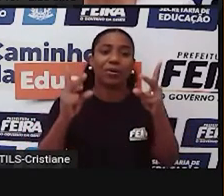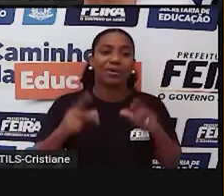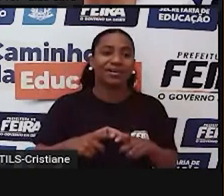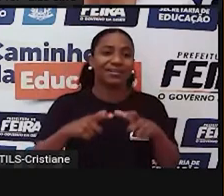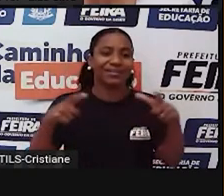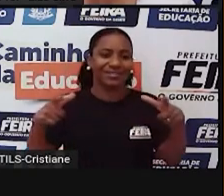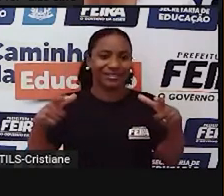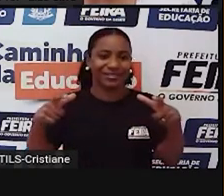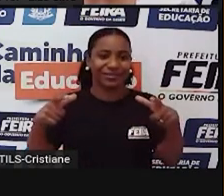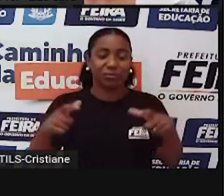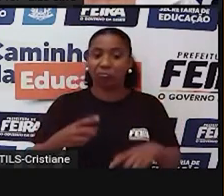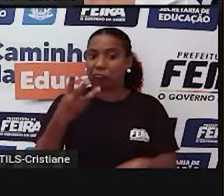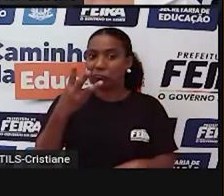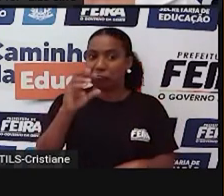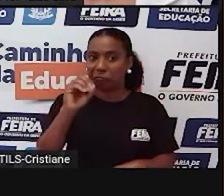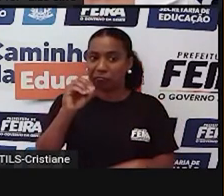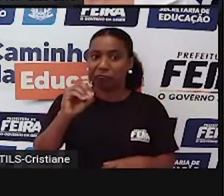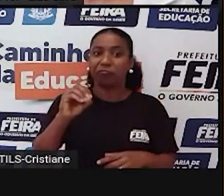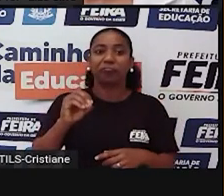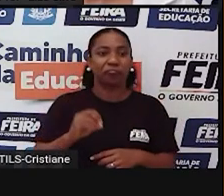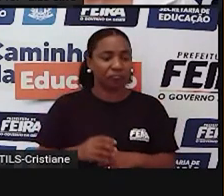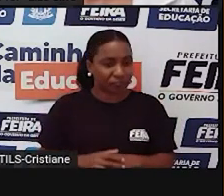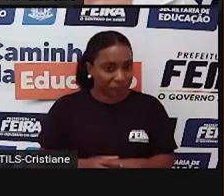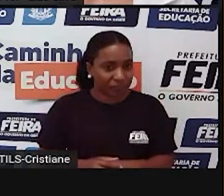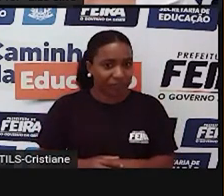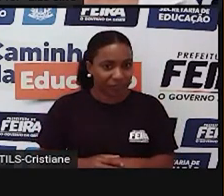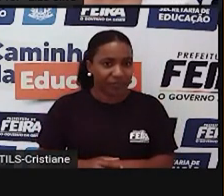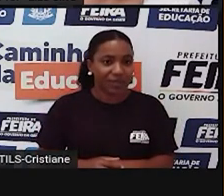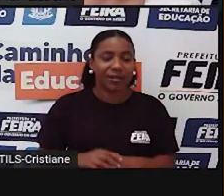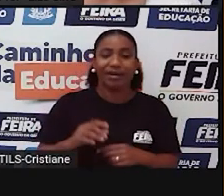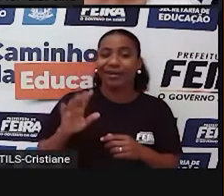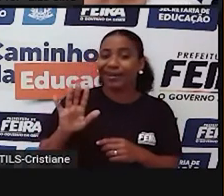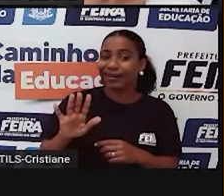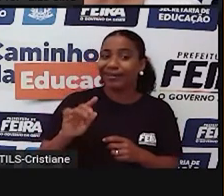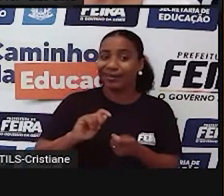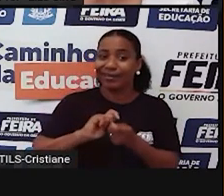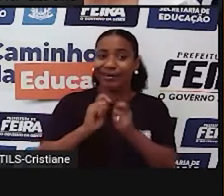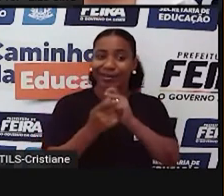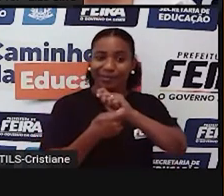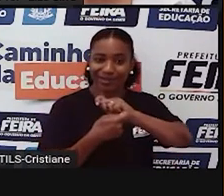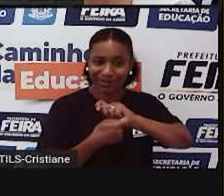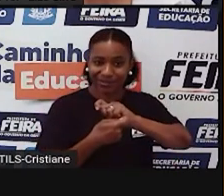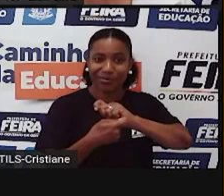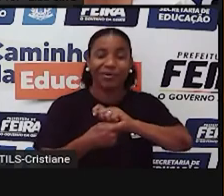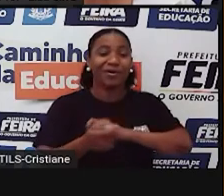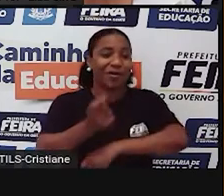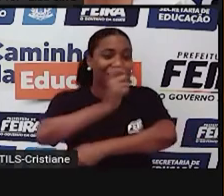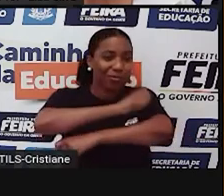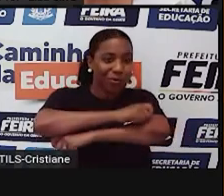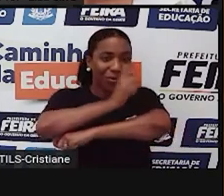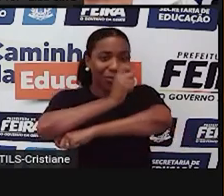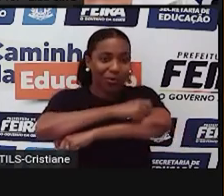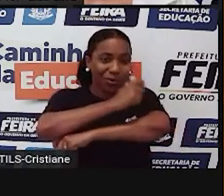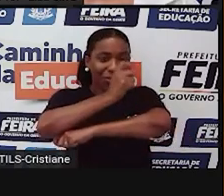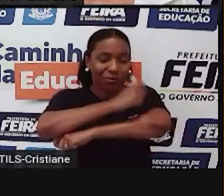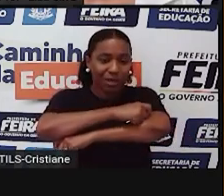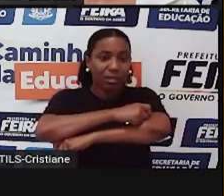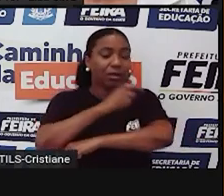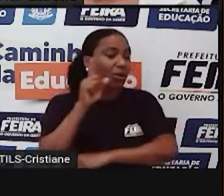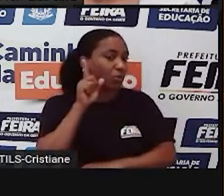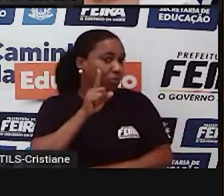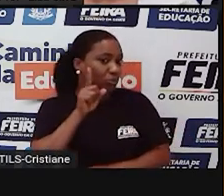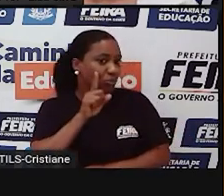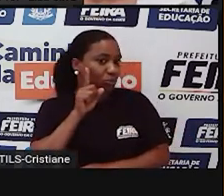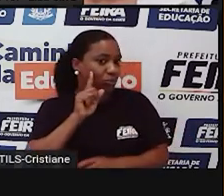-bítico, uma adaptação africana influenciada pelo público norte-americano. Esta